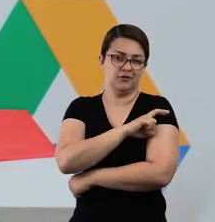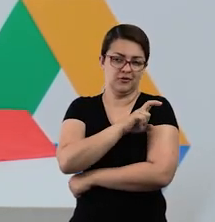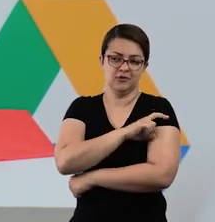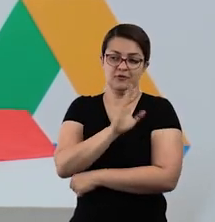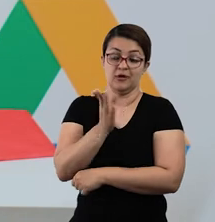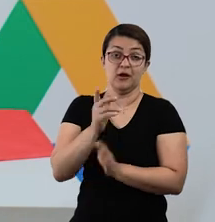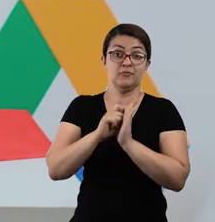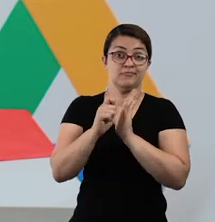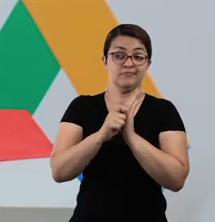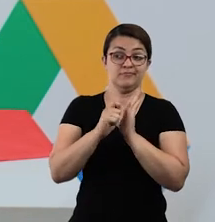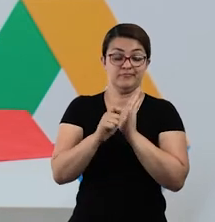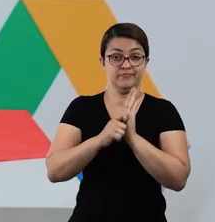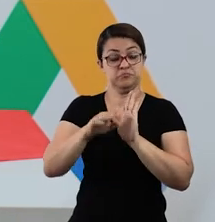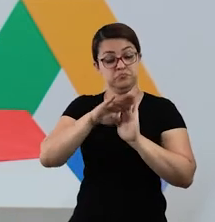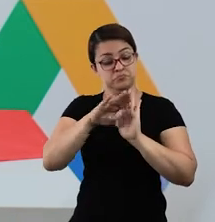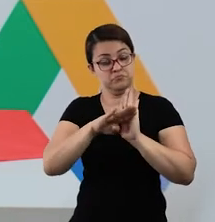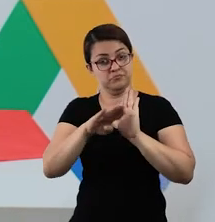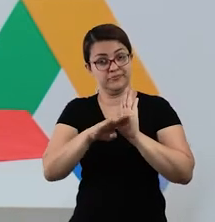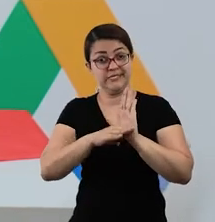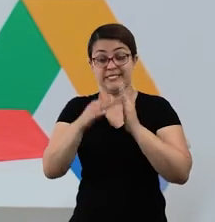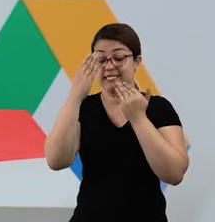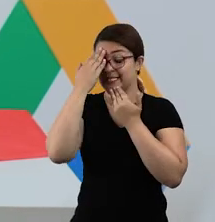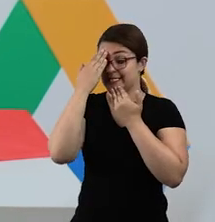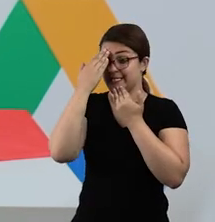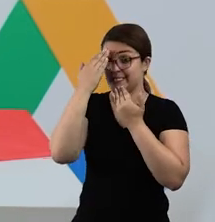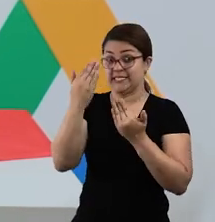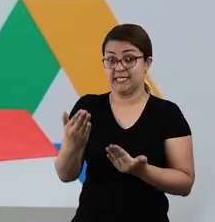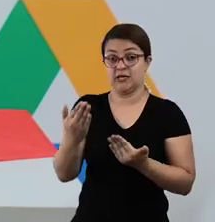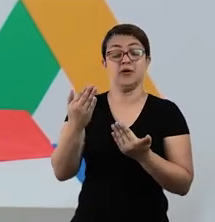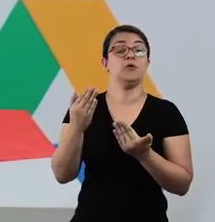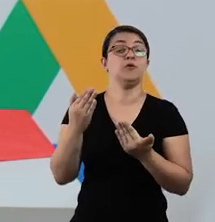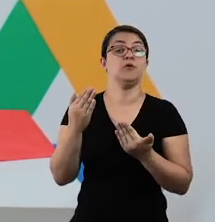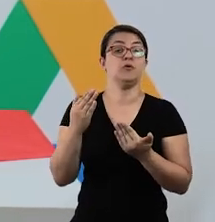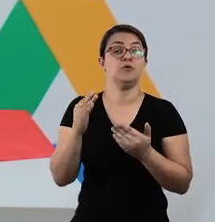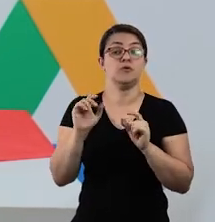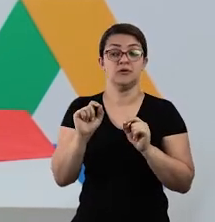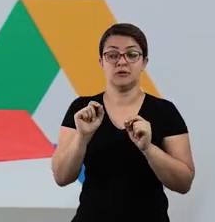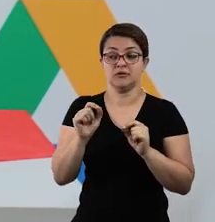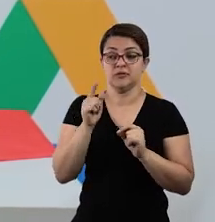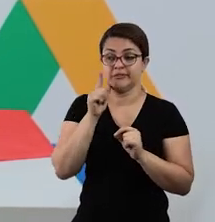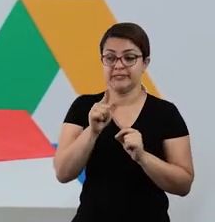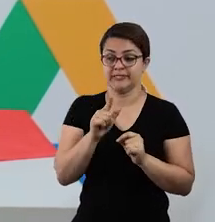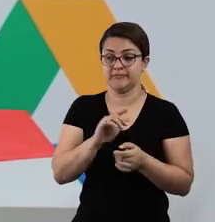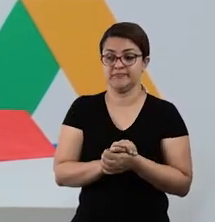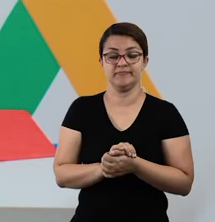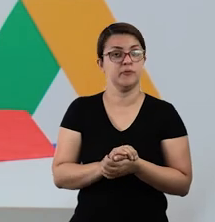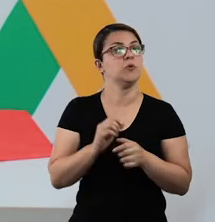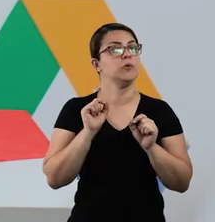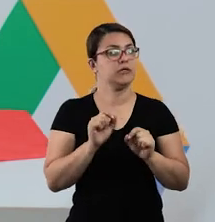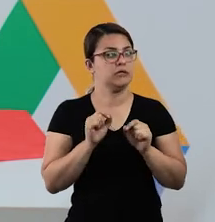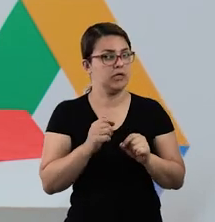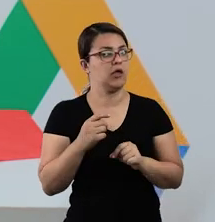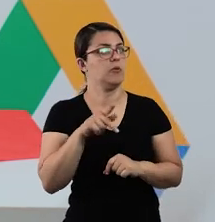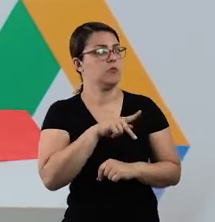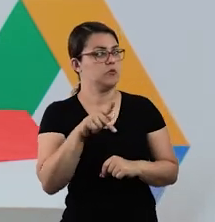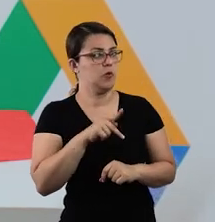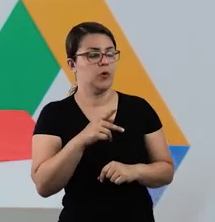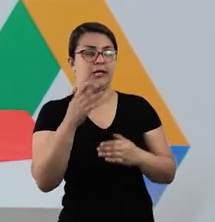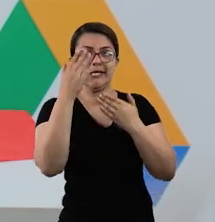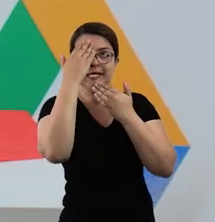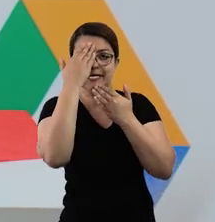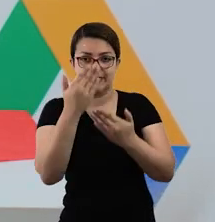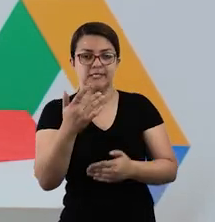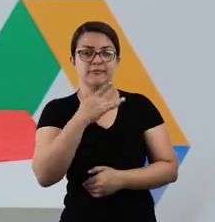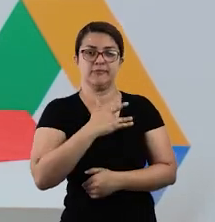pelo que são gratos. Então, você vai fazer uma lista de gratidão, dizendo pelas coisas que você são grata. A teacher é muito grata pela saúde,